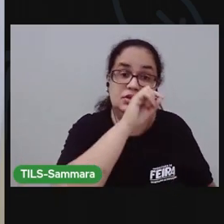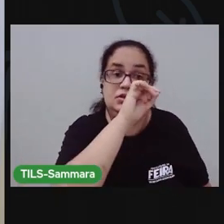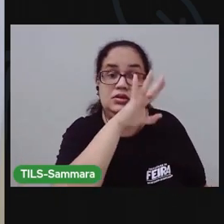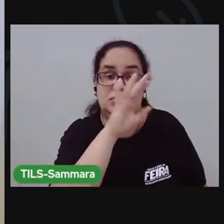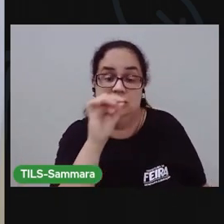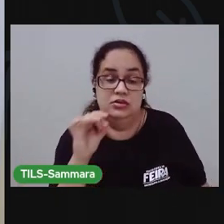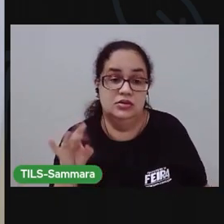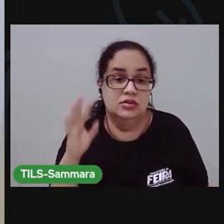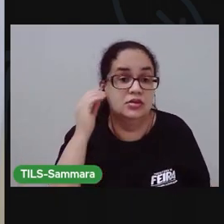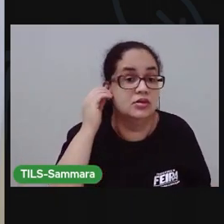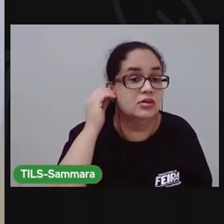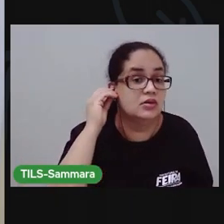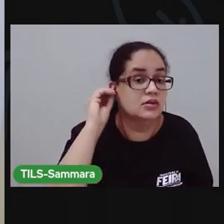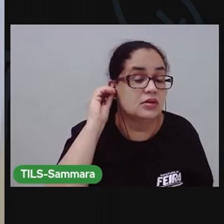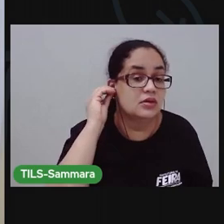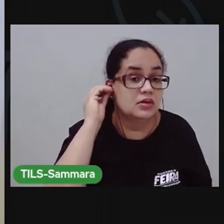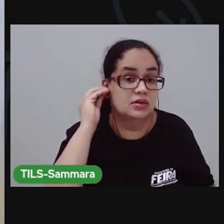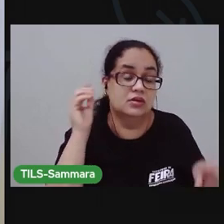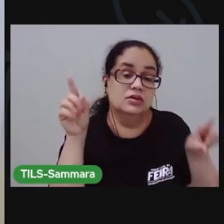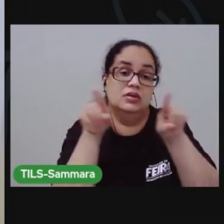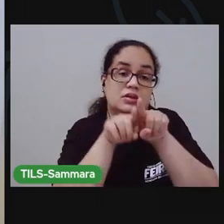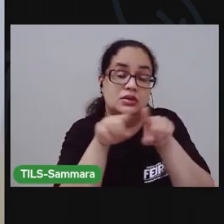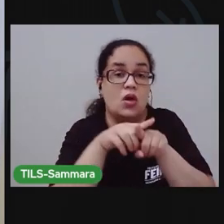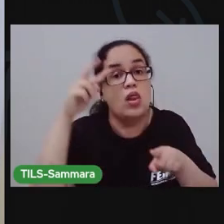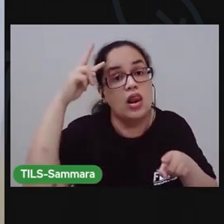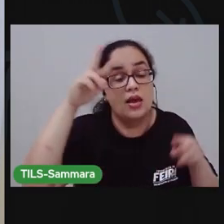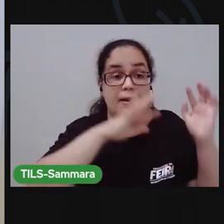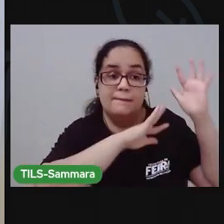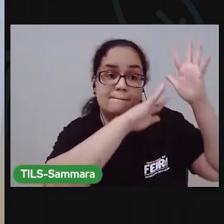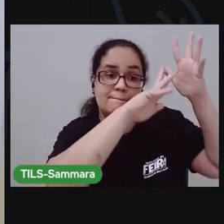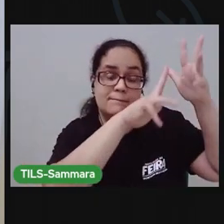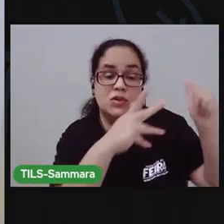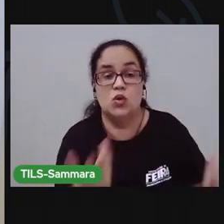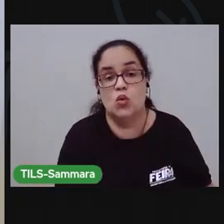A gente também relembrou aquele poema.